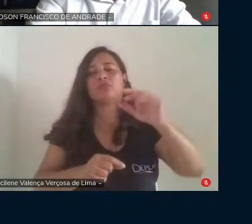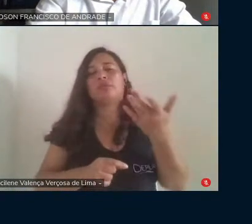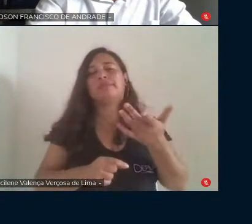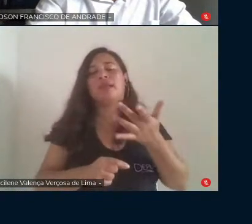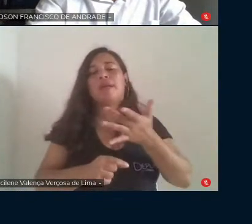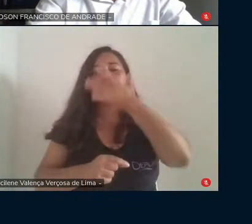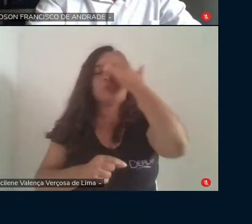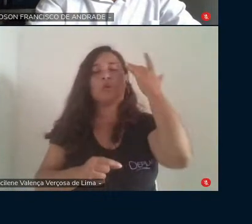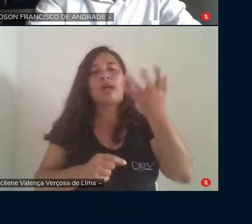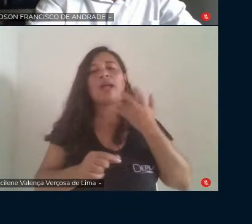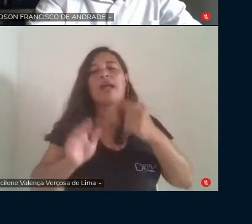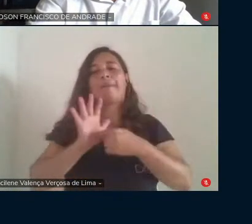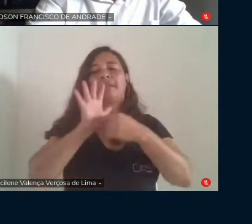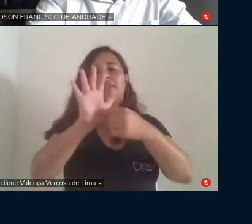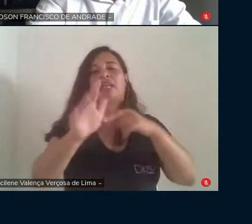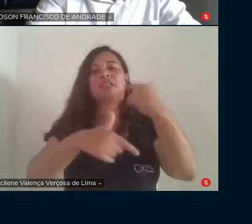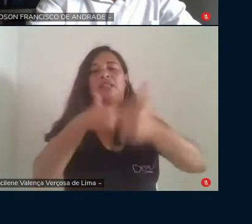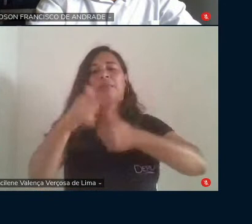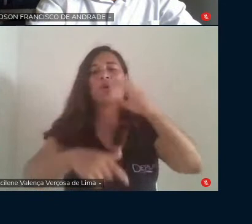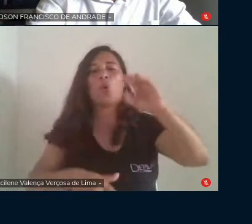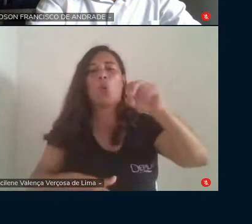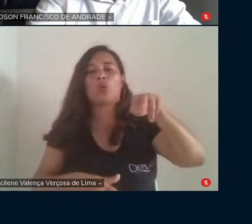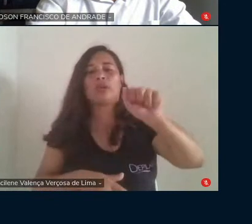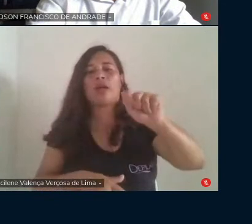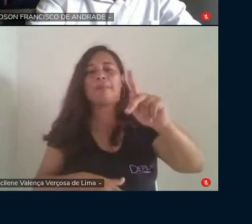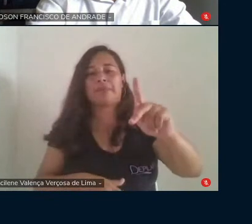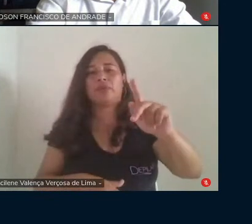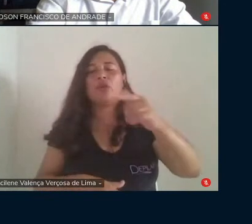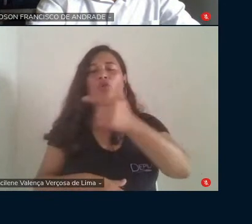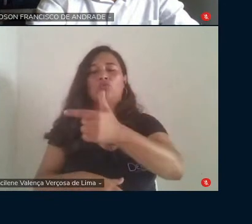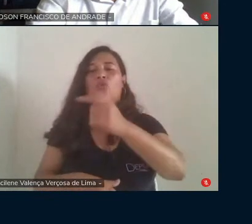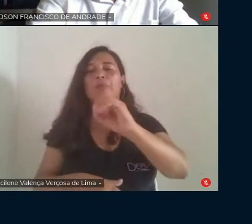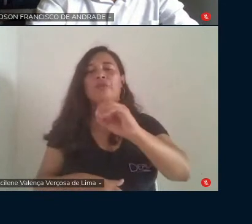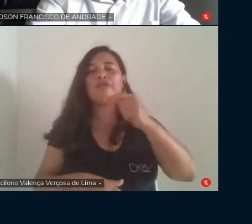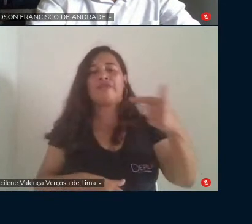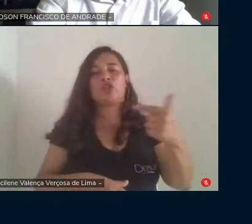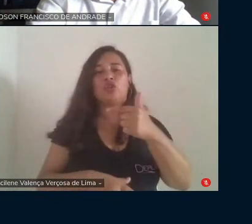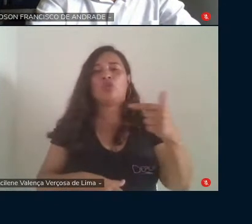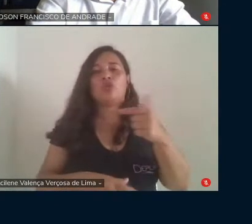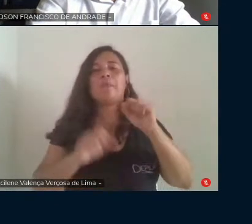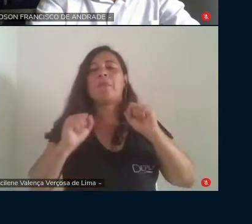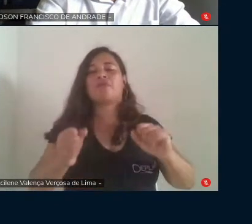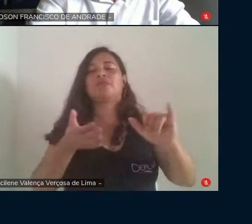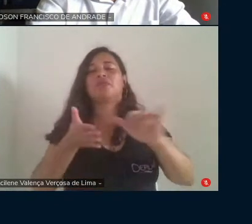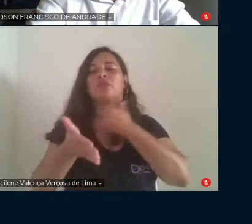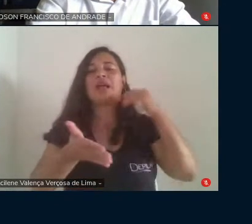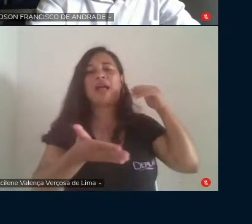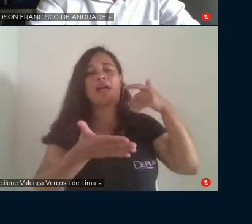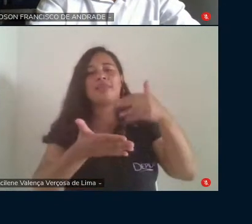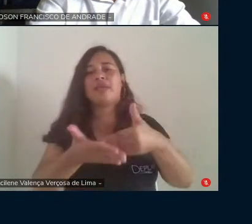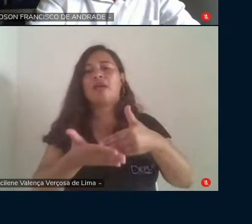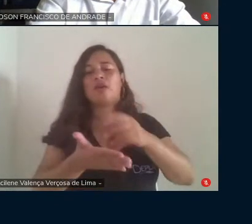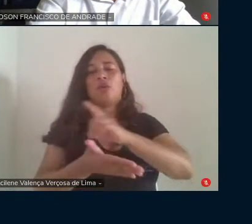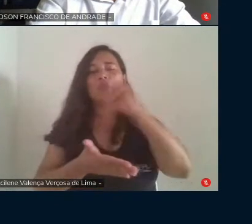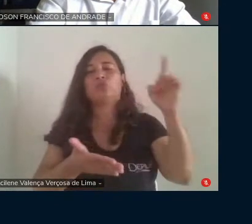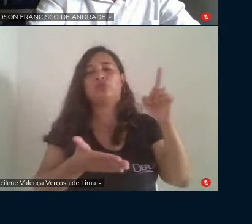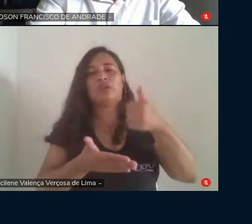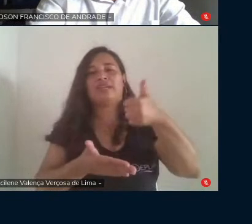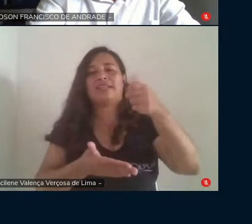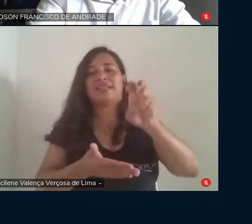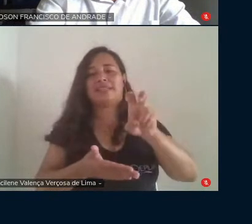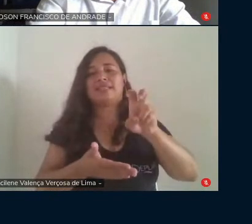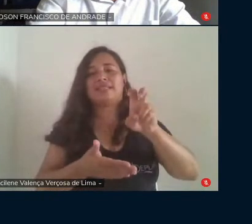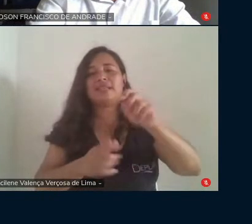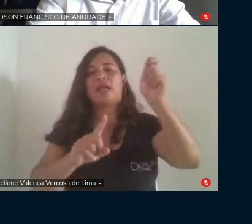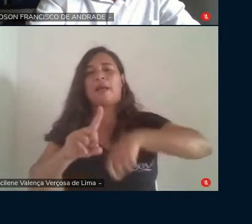trabalhos na CONAP 2022 pode fazer inscrição até o dia 15 de maio. Então, se tem um